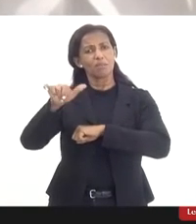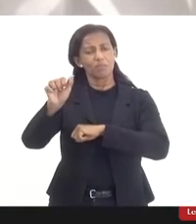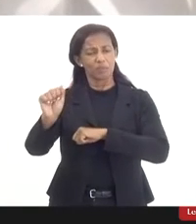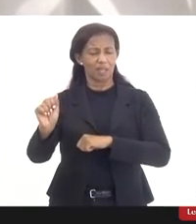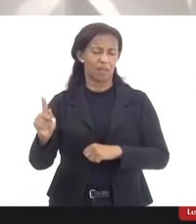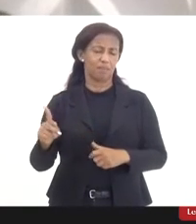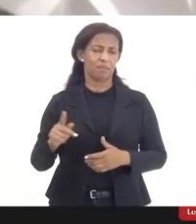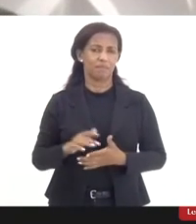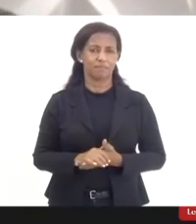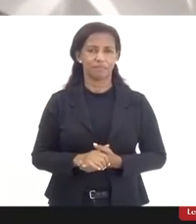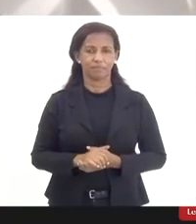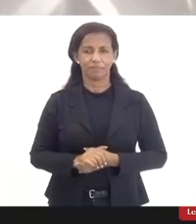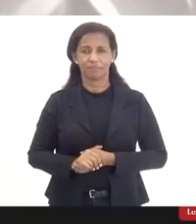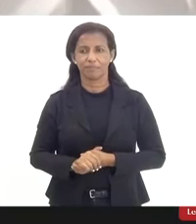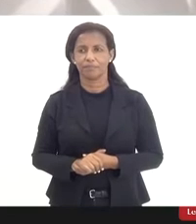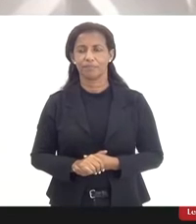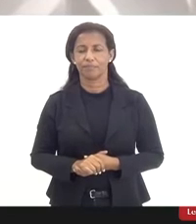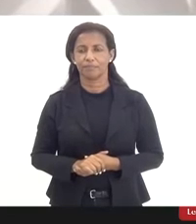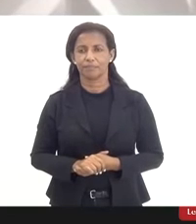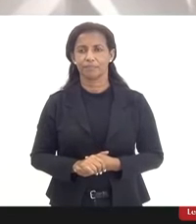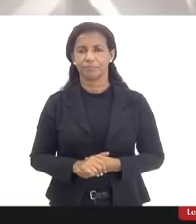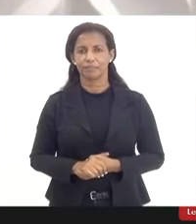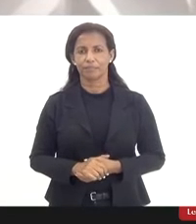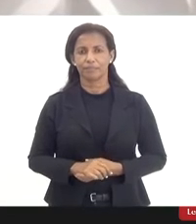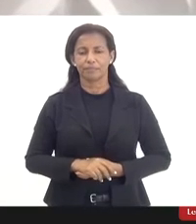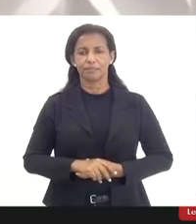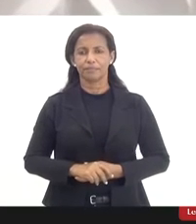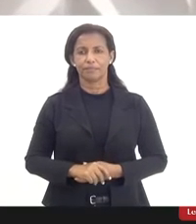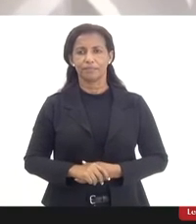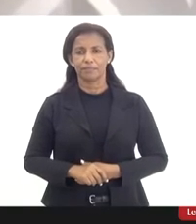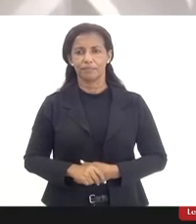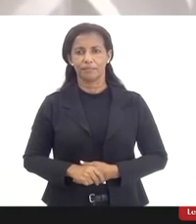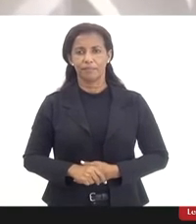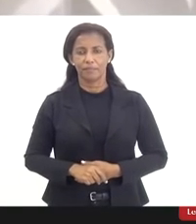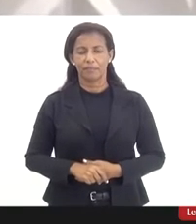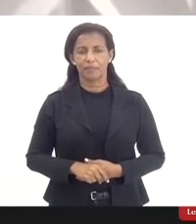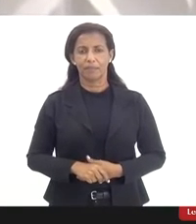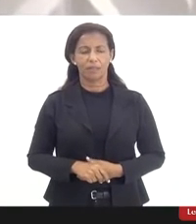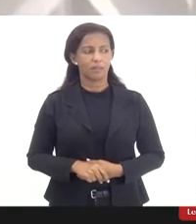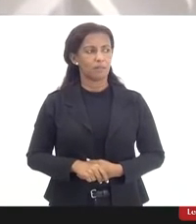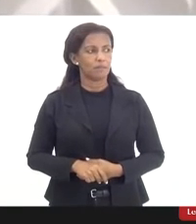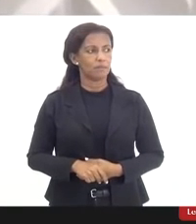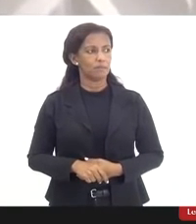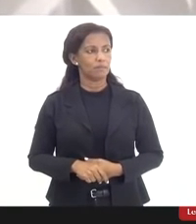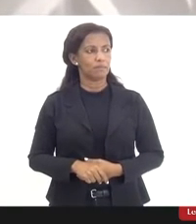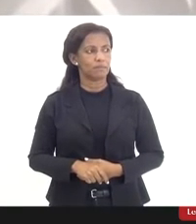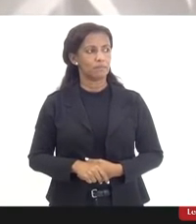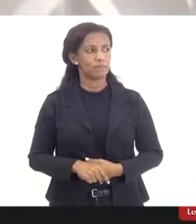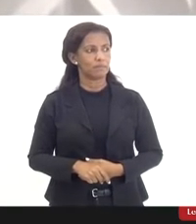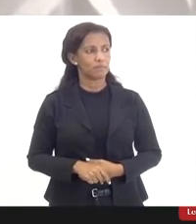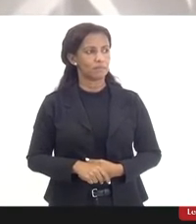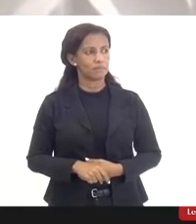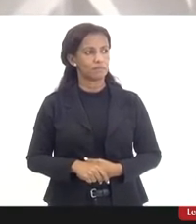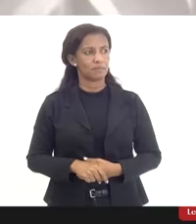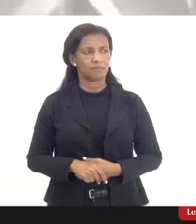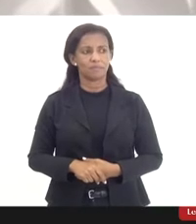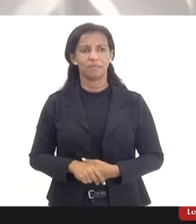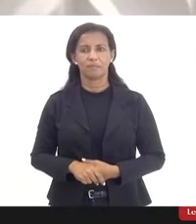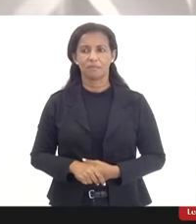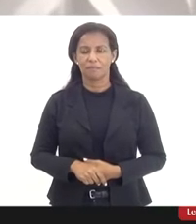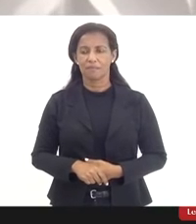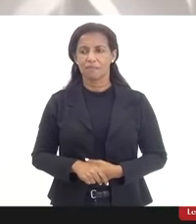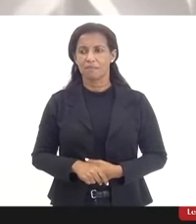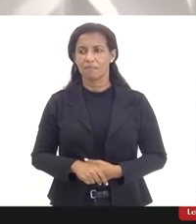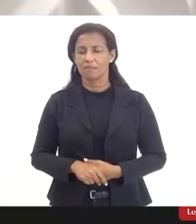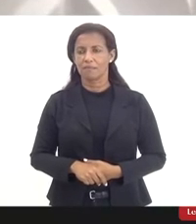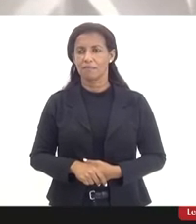doutor Caio também, Caio Souza, que aí o senhor já verifica também. A gente vai colocar